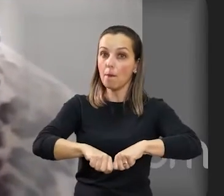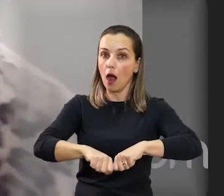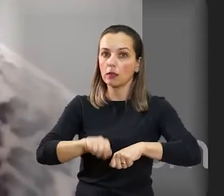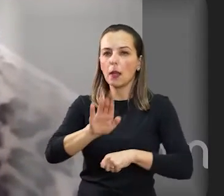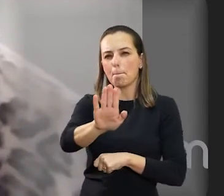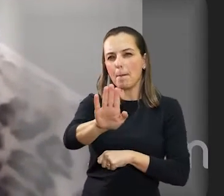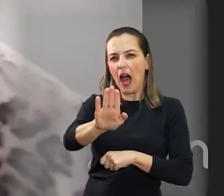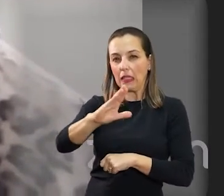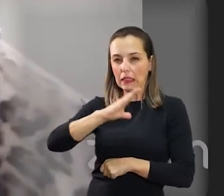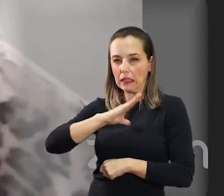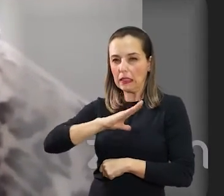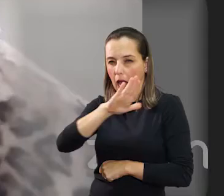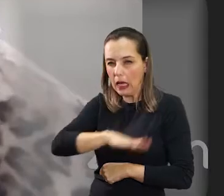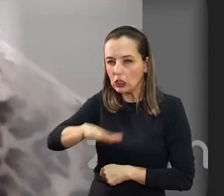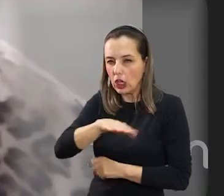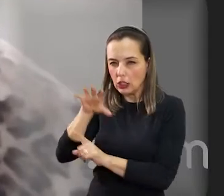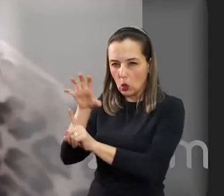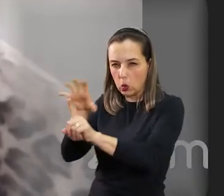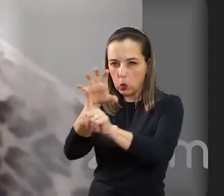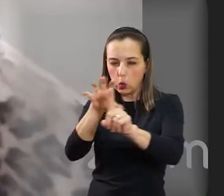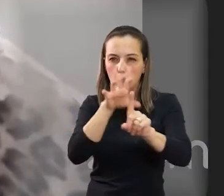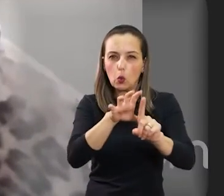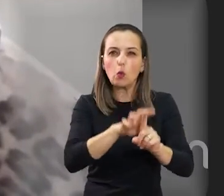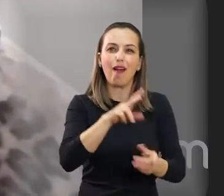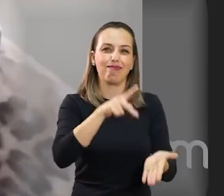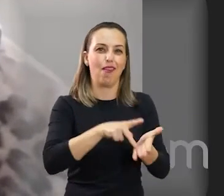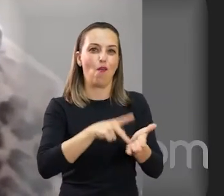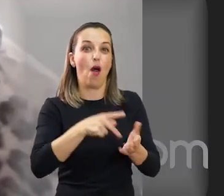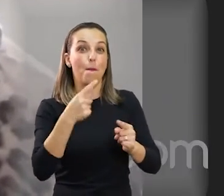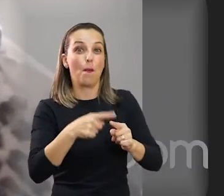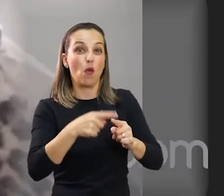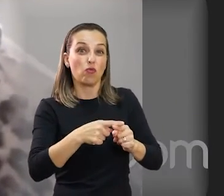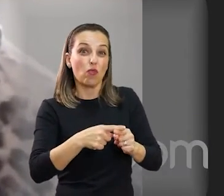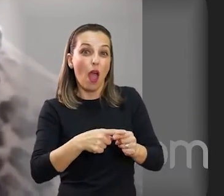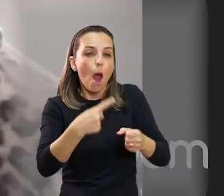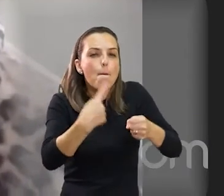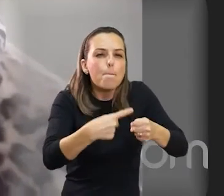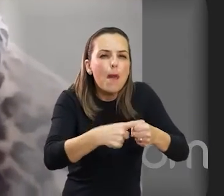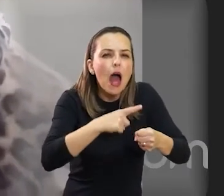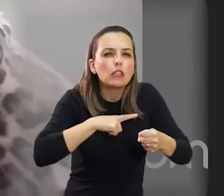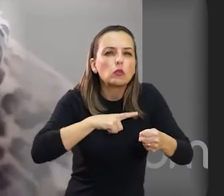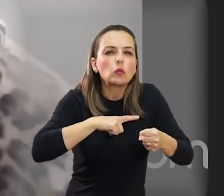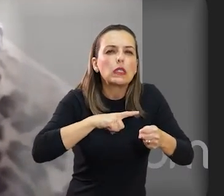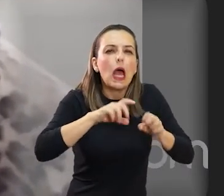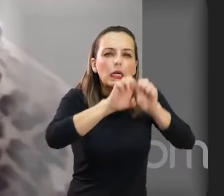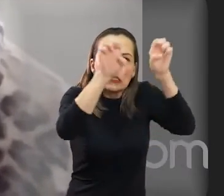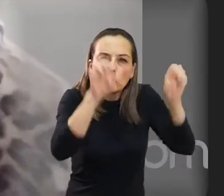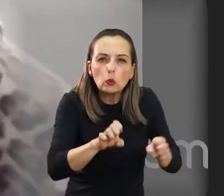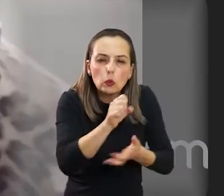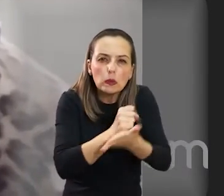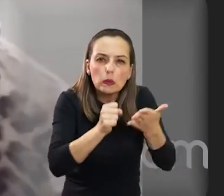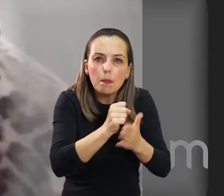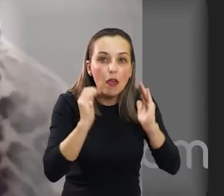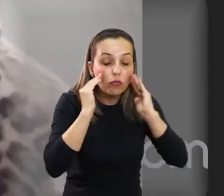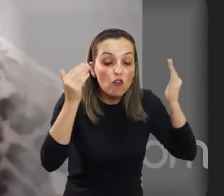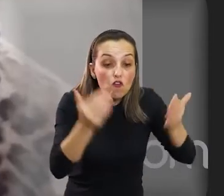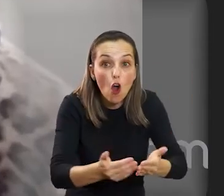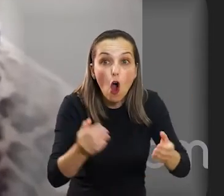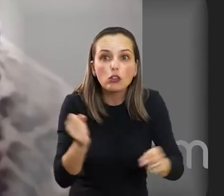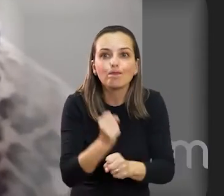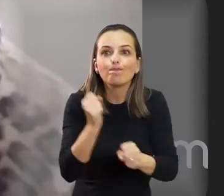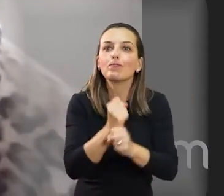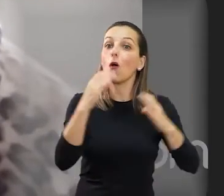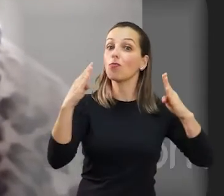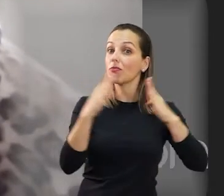é um produto excelente que cabe no bolso e no financiamento da classe trabalhadora. Só que ele gera um impacto de mobilidade urbana,